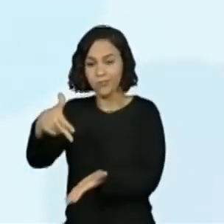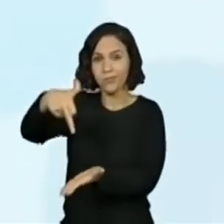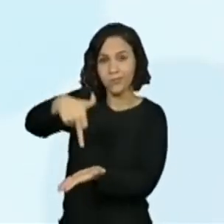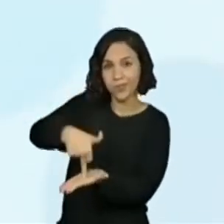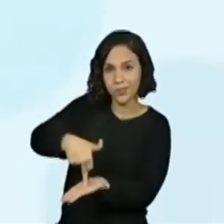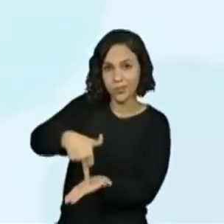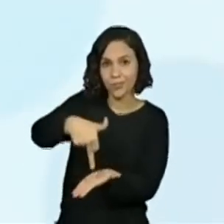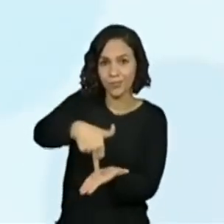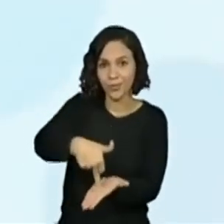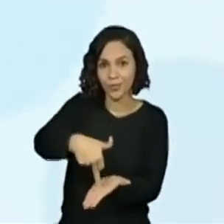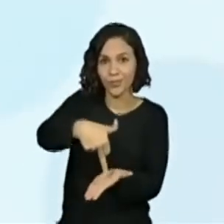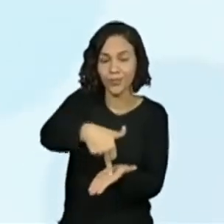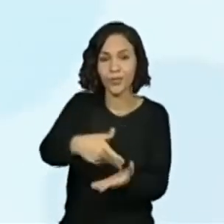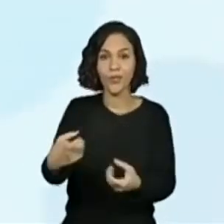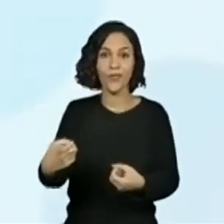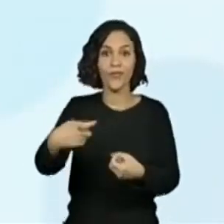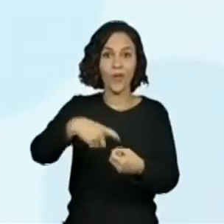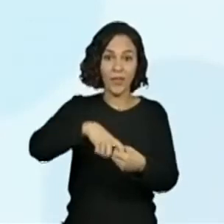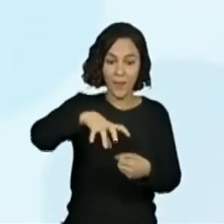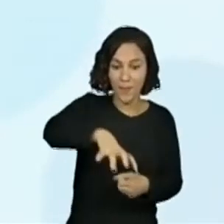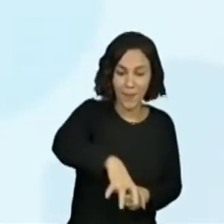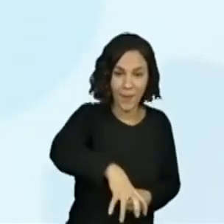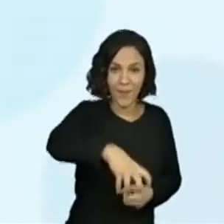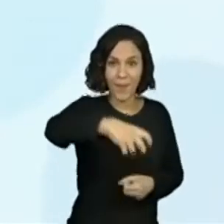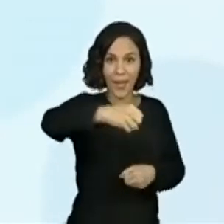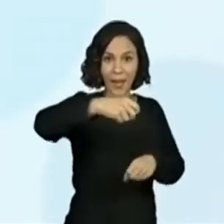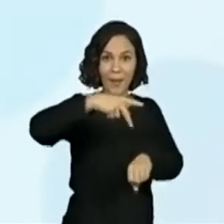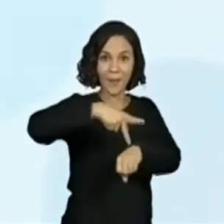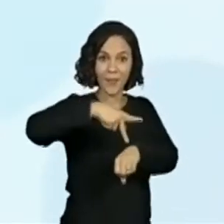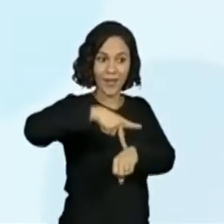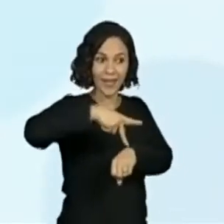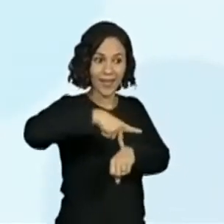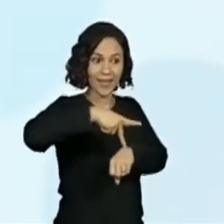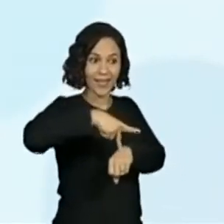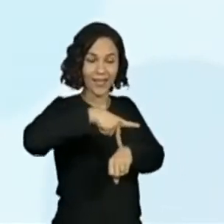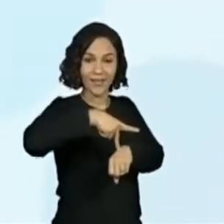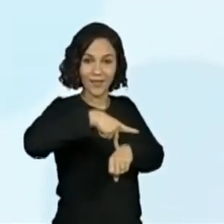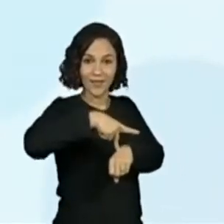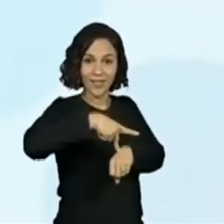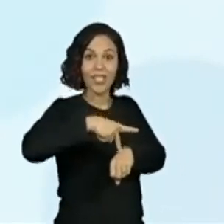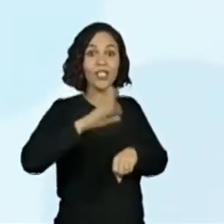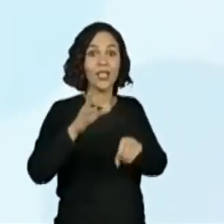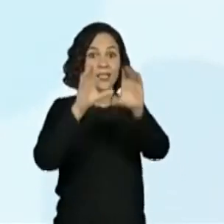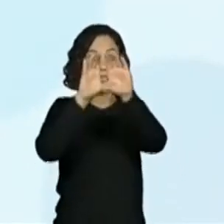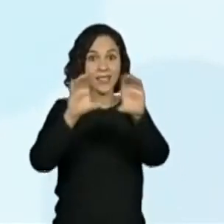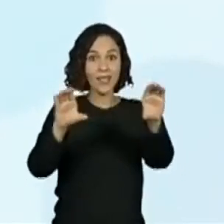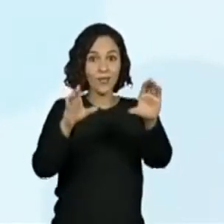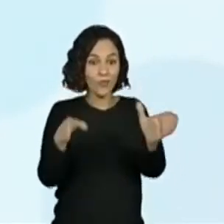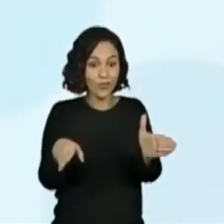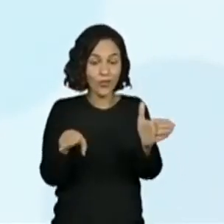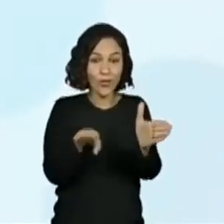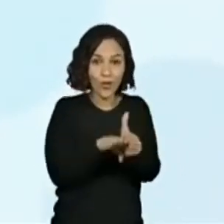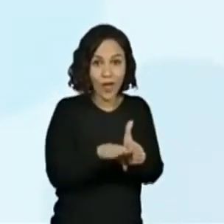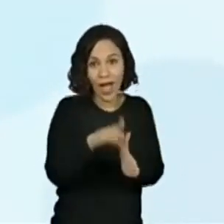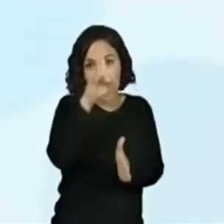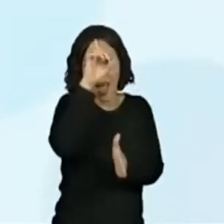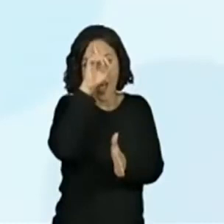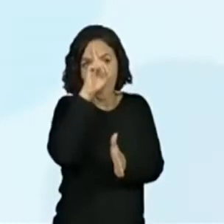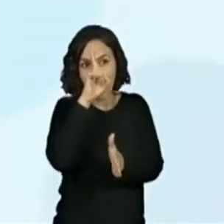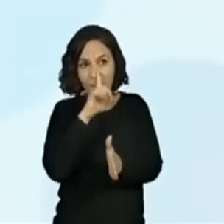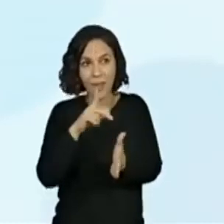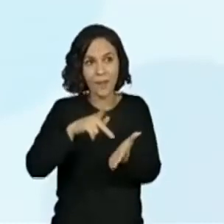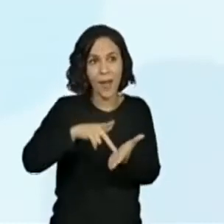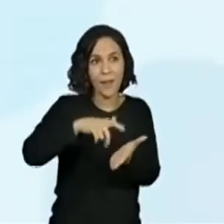pula de volta, recolhe a pedra. Chegou ao céu, amarelinha, amar